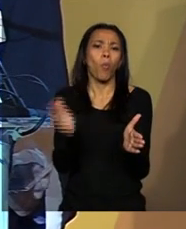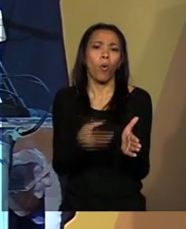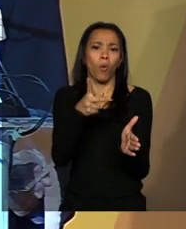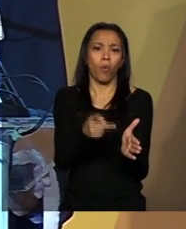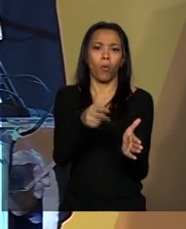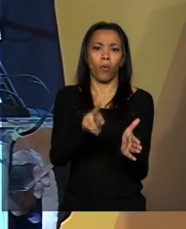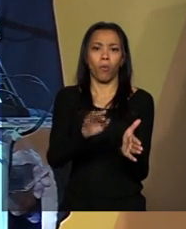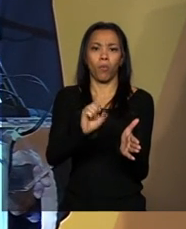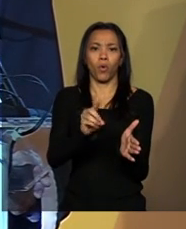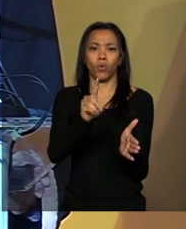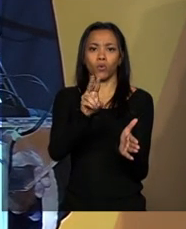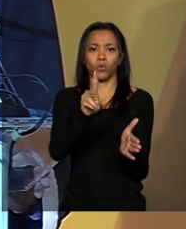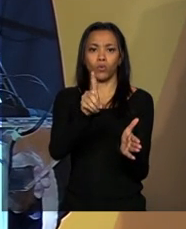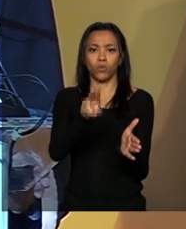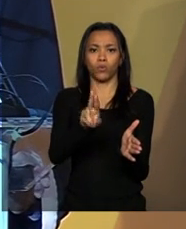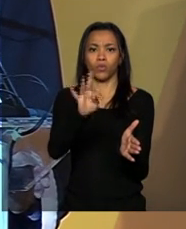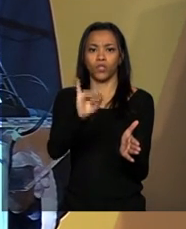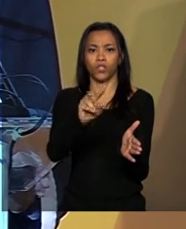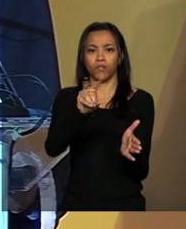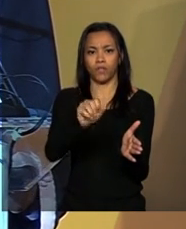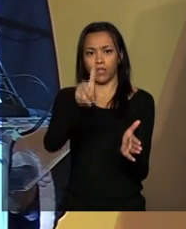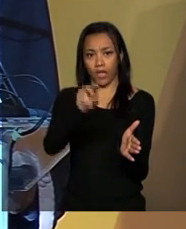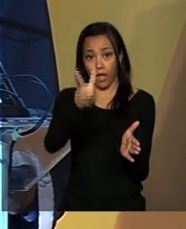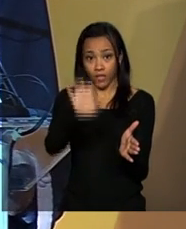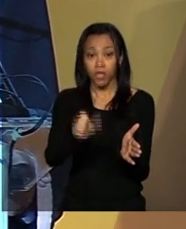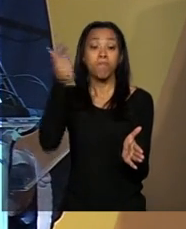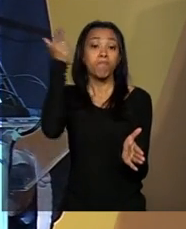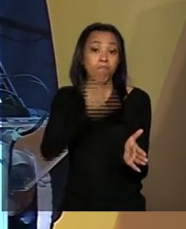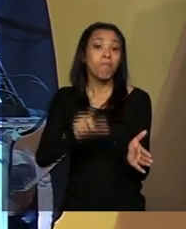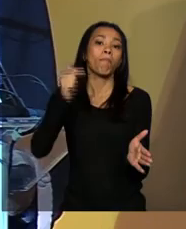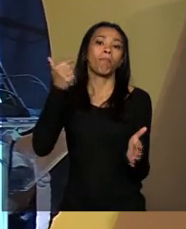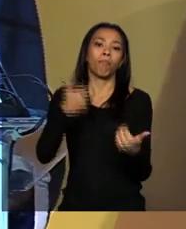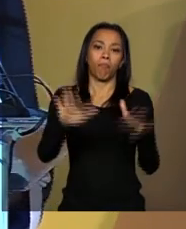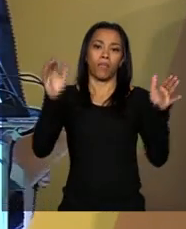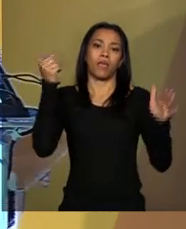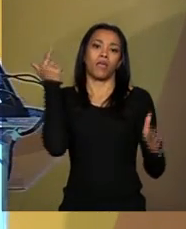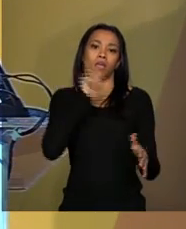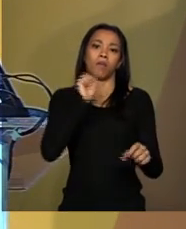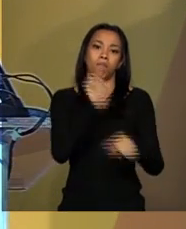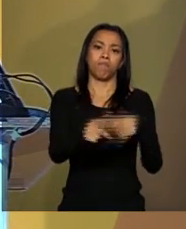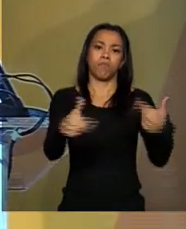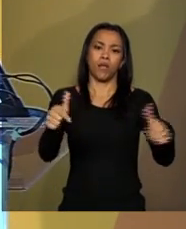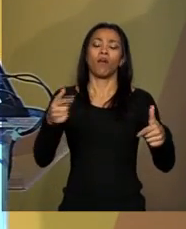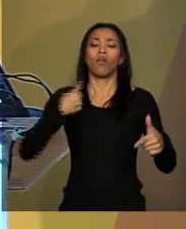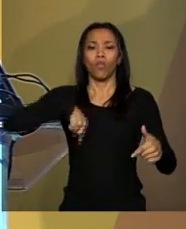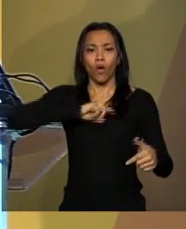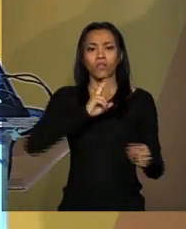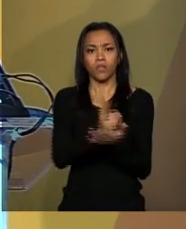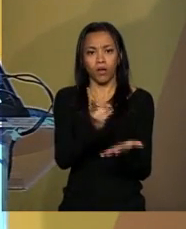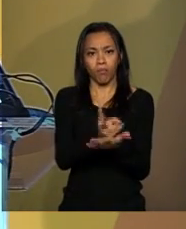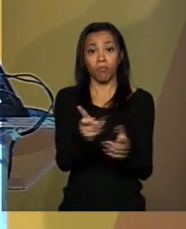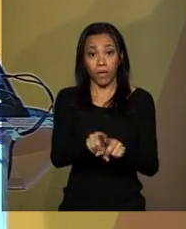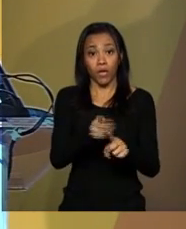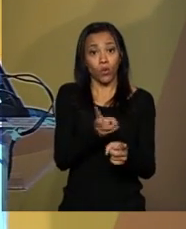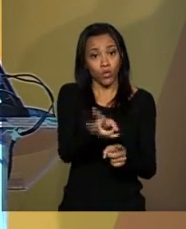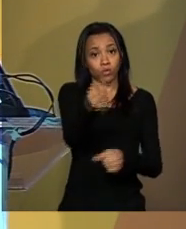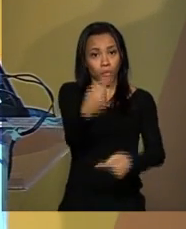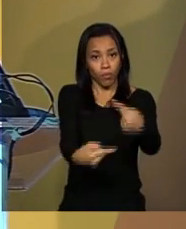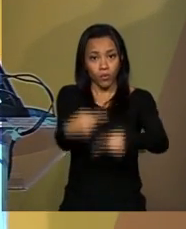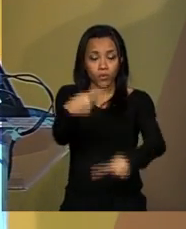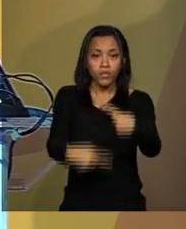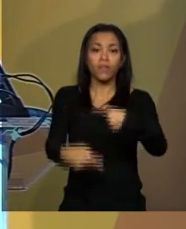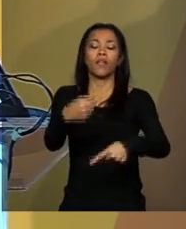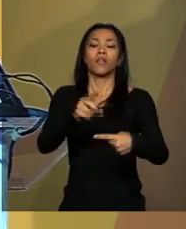melhores empregos. Daremos também continuidade às políticas de redução da desigualdade